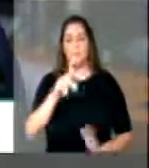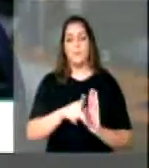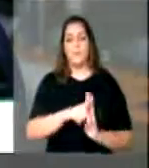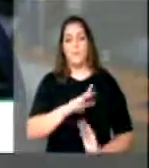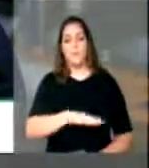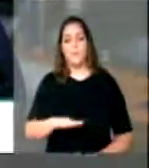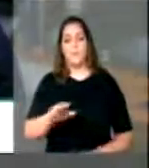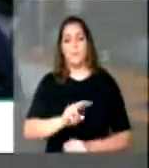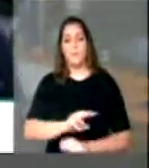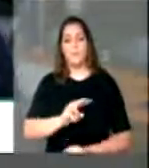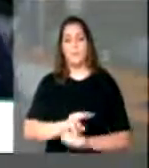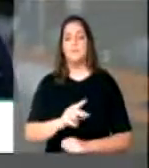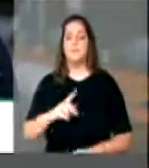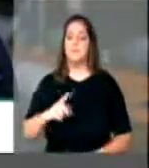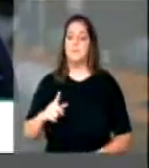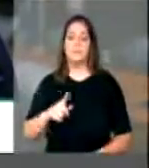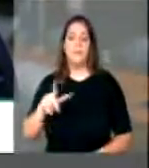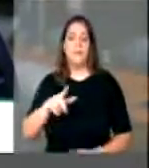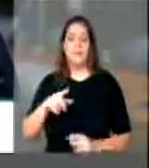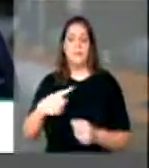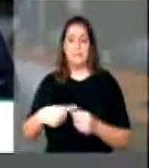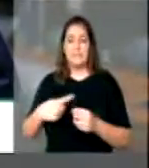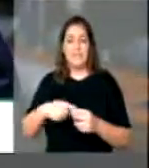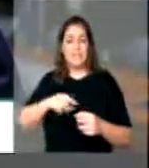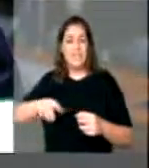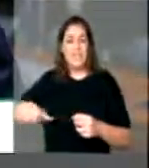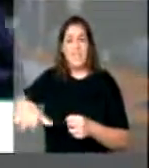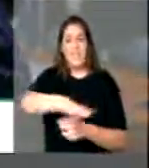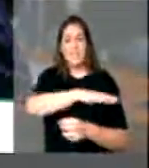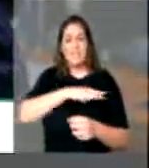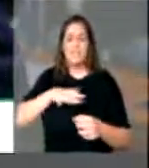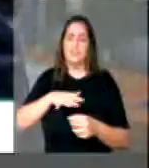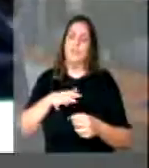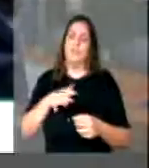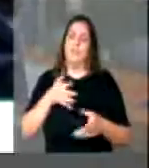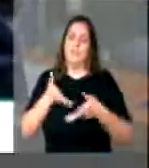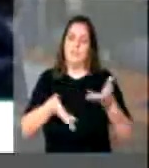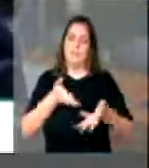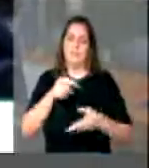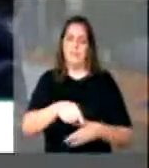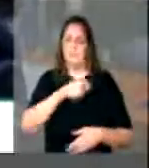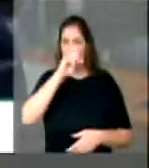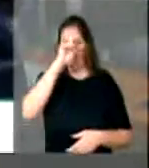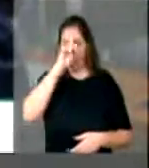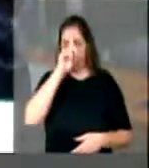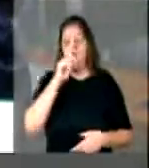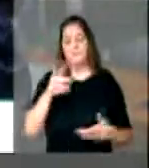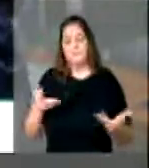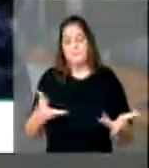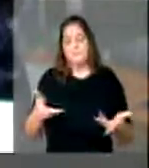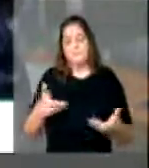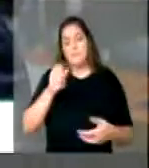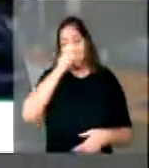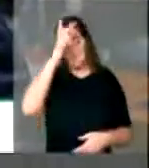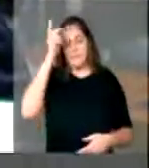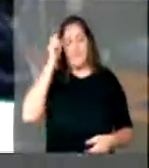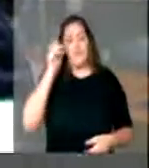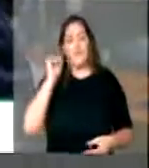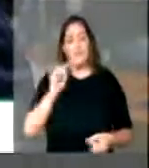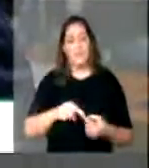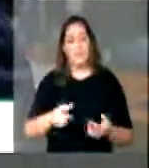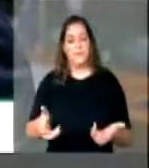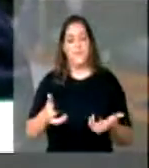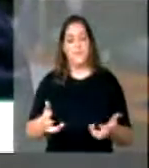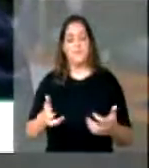que atende toda a região e que é hoje o grande objetivo do prefeito Marcelo Rangel. Então, agradeço ao